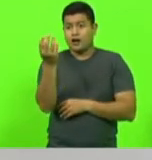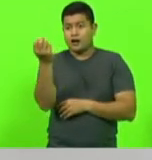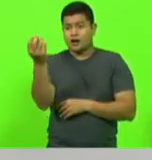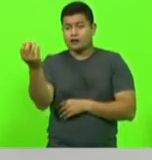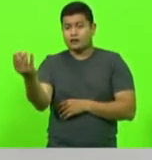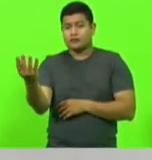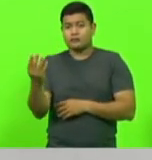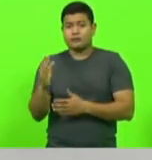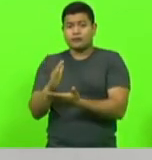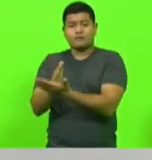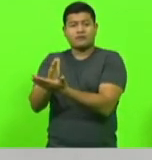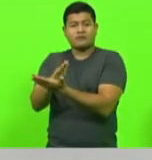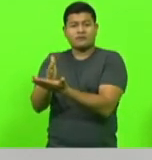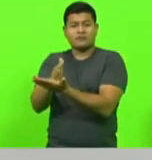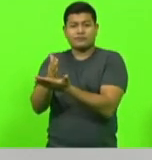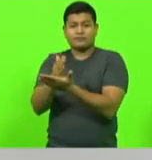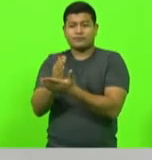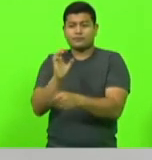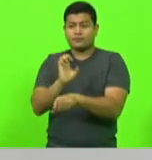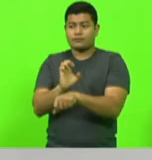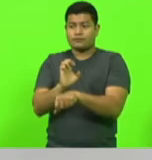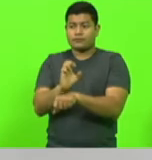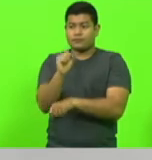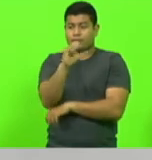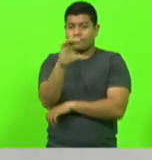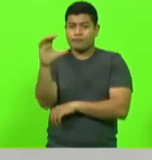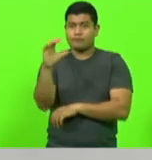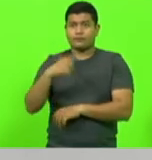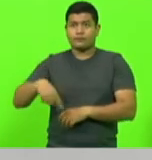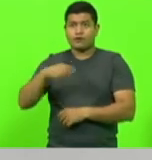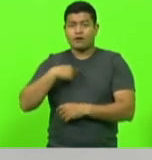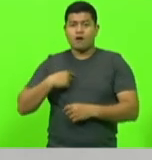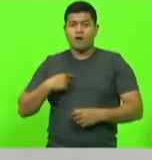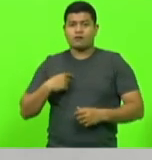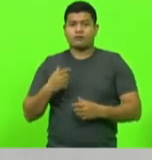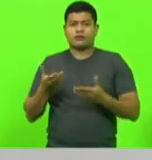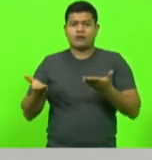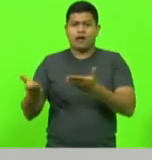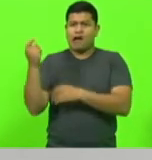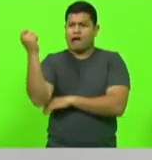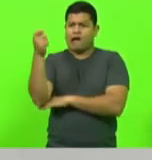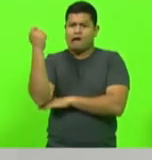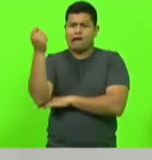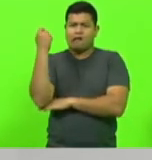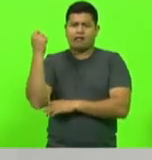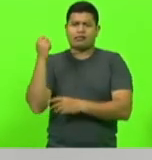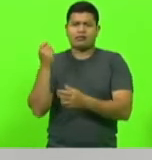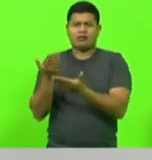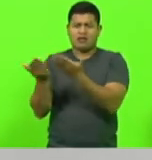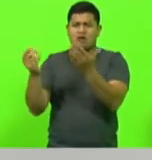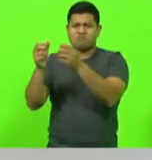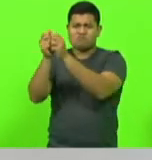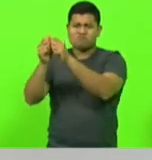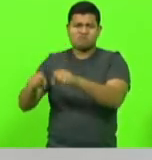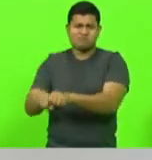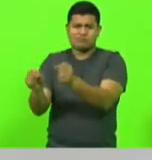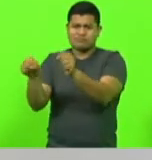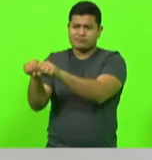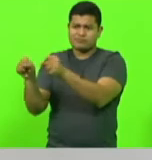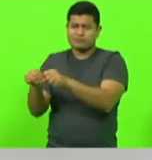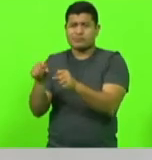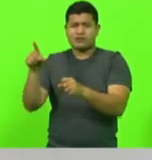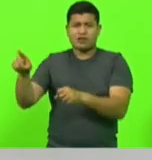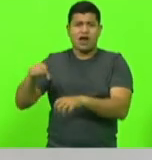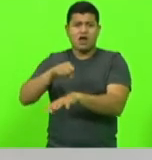fronteira, aí a gente escuta aqui os bolsonaristas falar, Argentina está quebrada, lá é comunismo, é socialismo, lá não tem